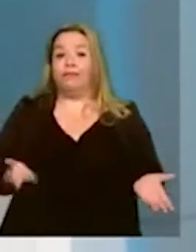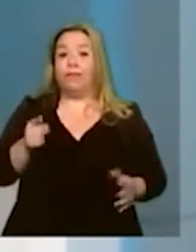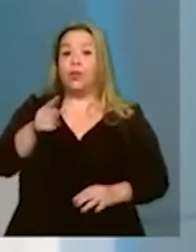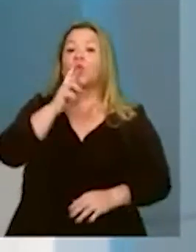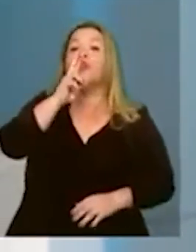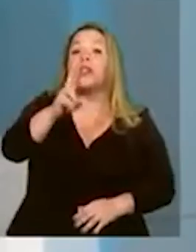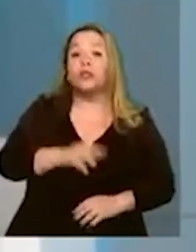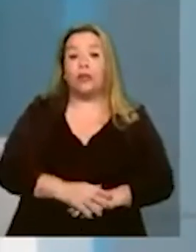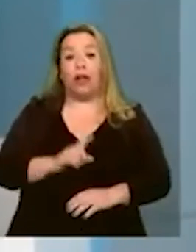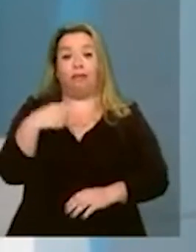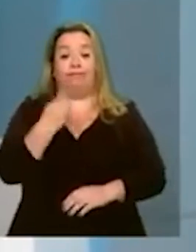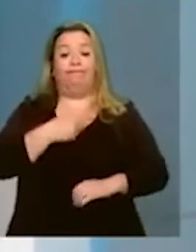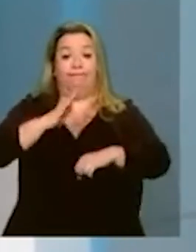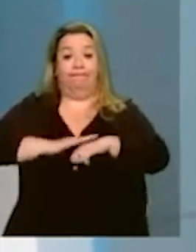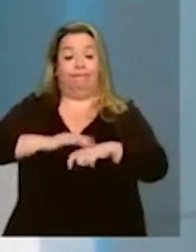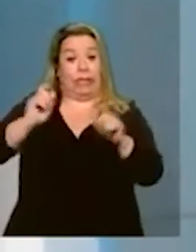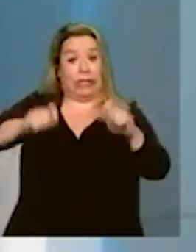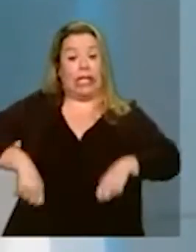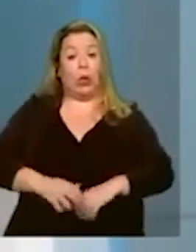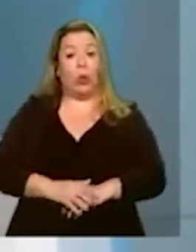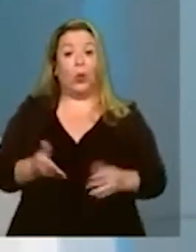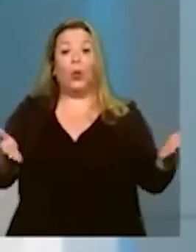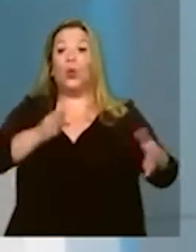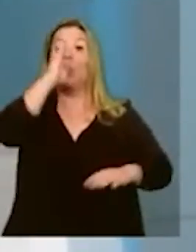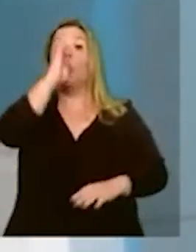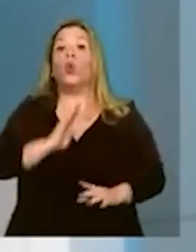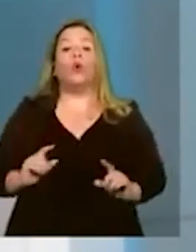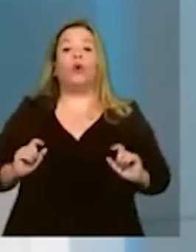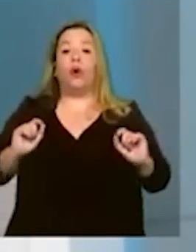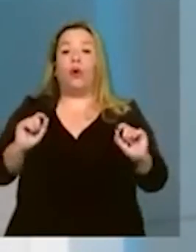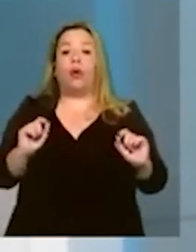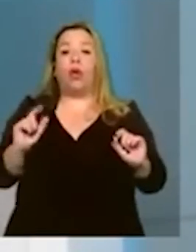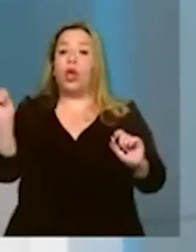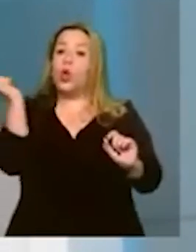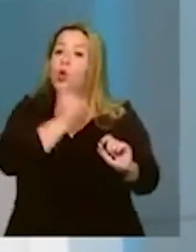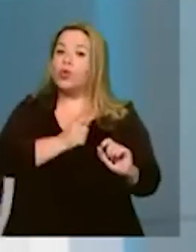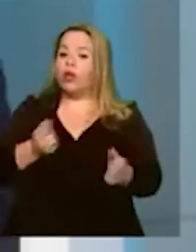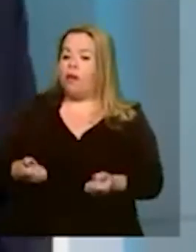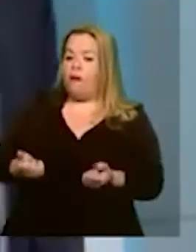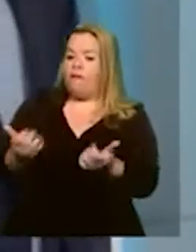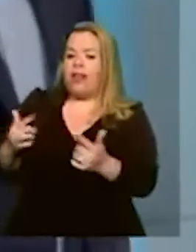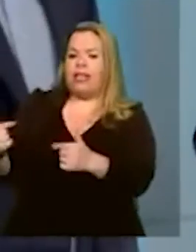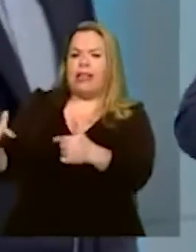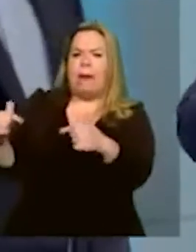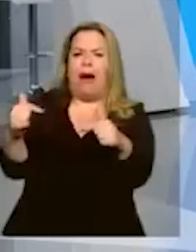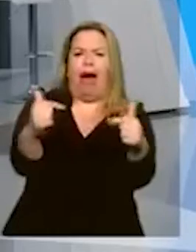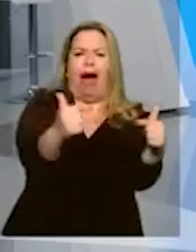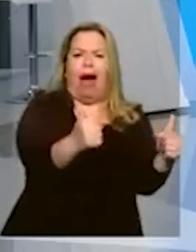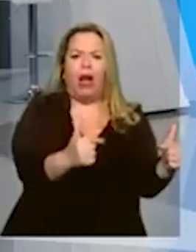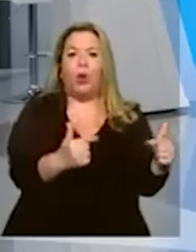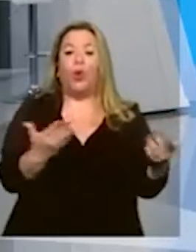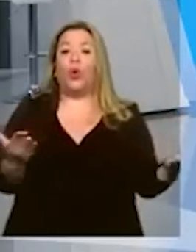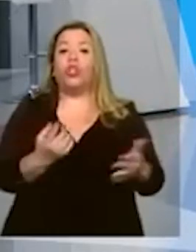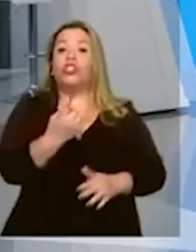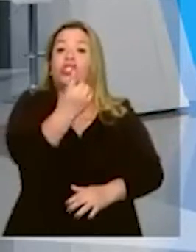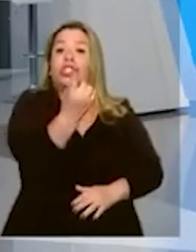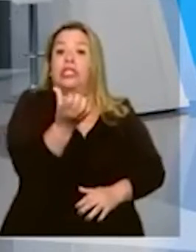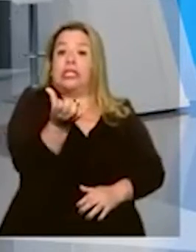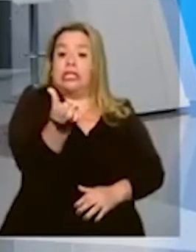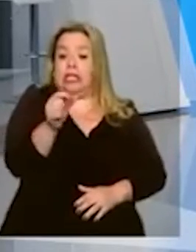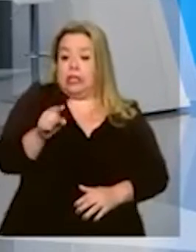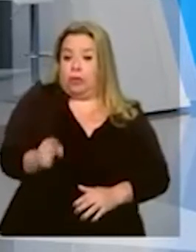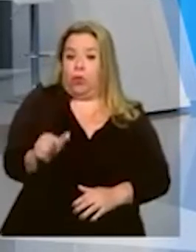Soubemos fazer. E aí o Brasil hoje está gerando emprego. 16,7 milhões de